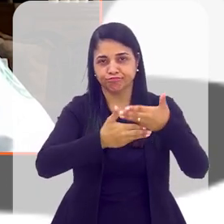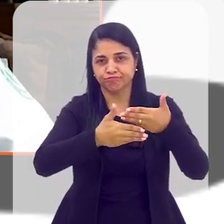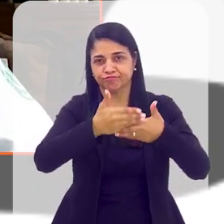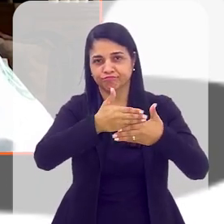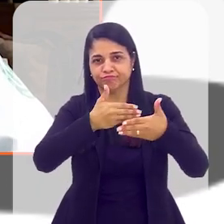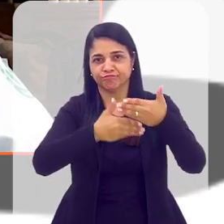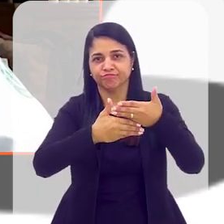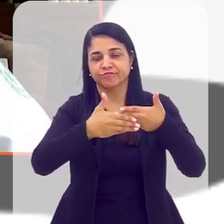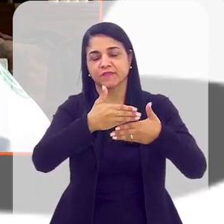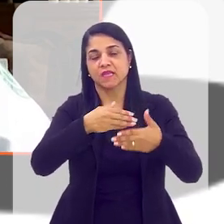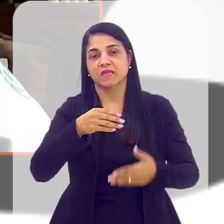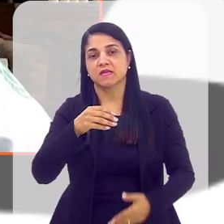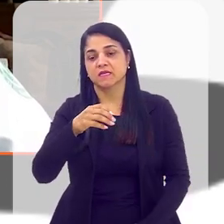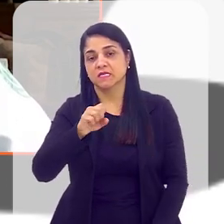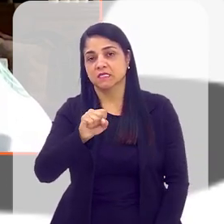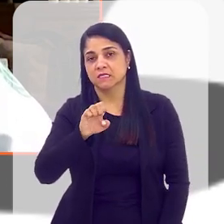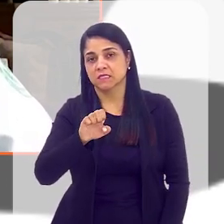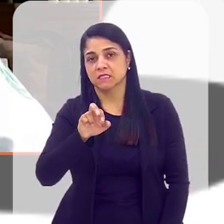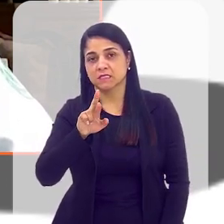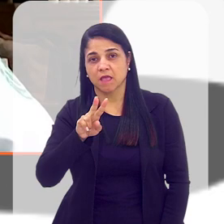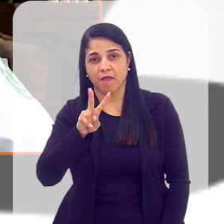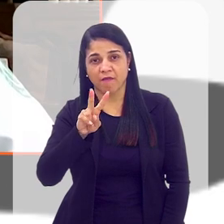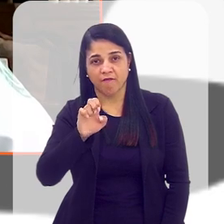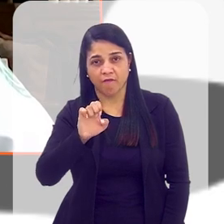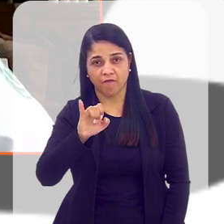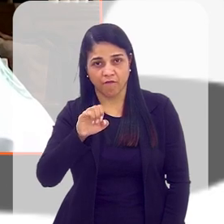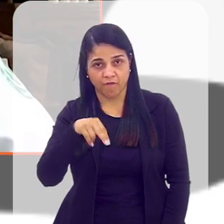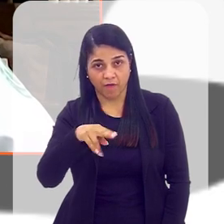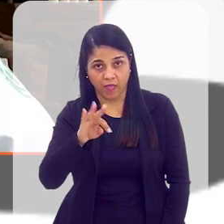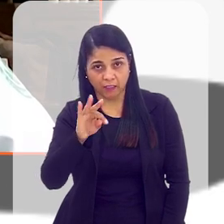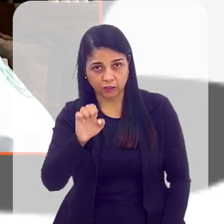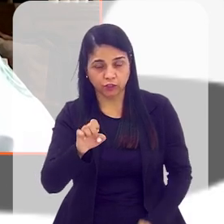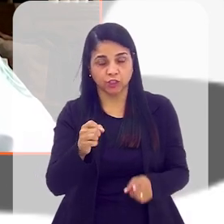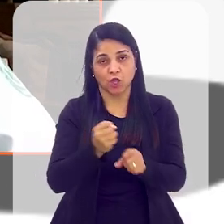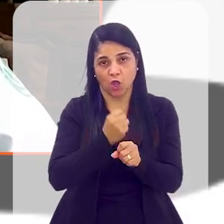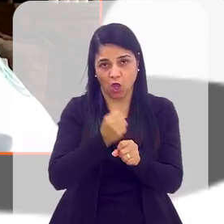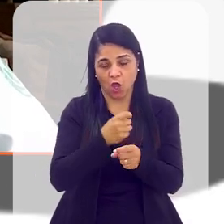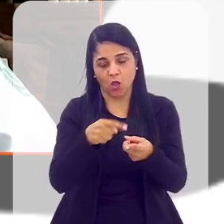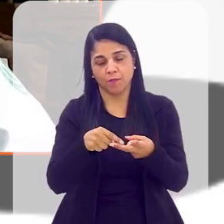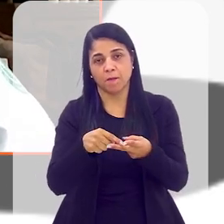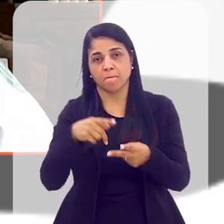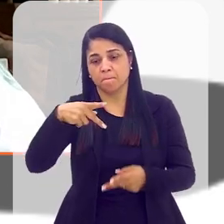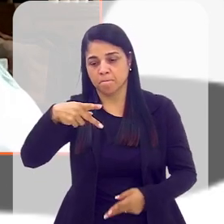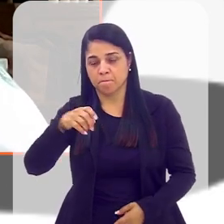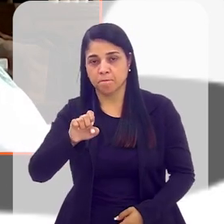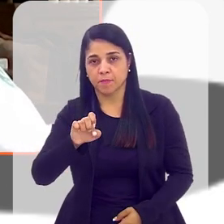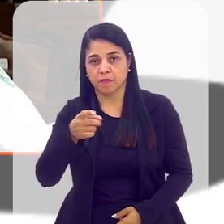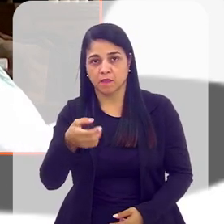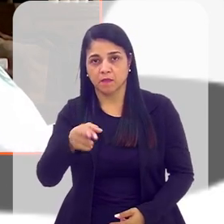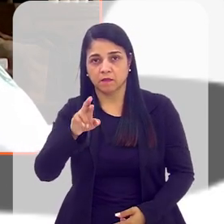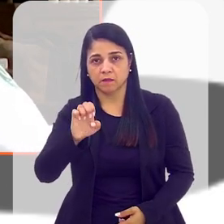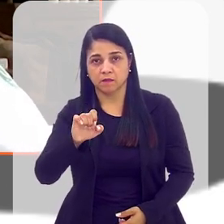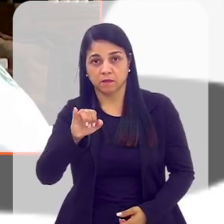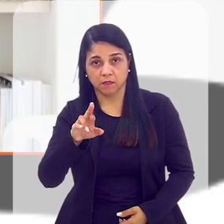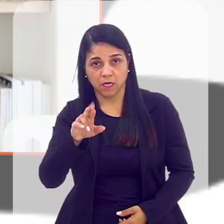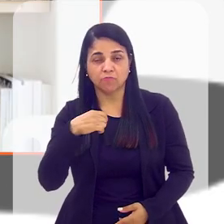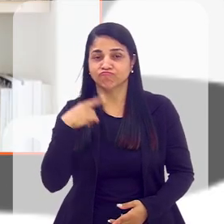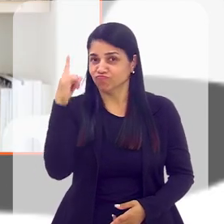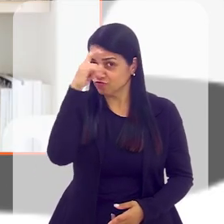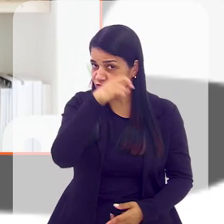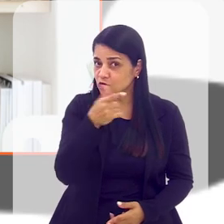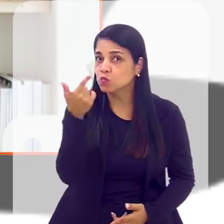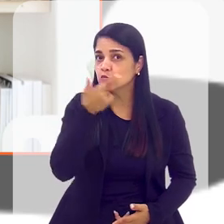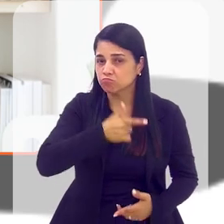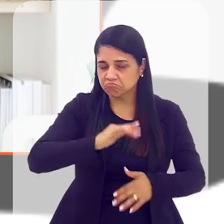convencional, pessoal de cerveja de obra, pedreiro, né? Esse tipo de mão de obra está ficando cada vez mais escassa, né? Mais difícil de conseguir.